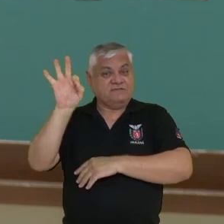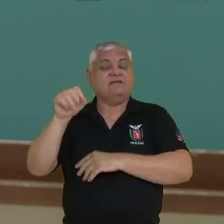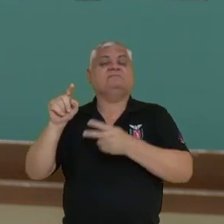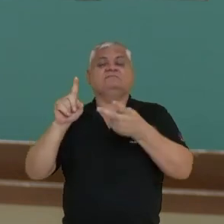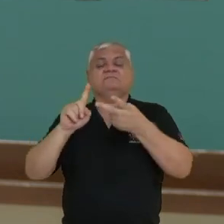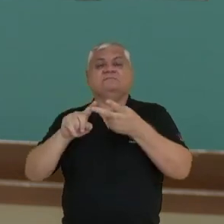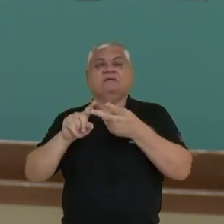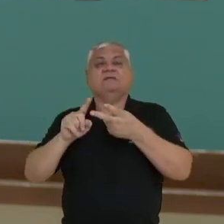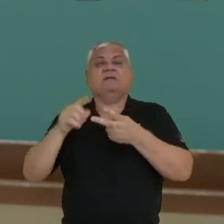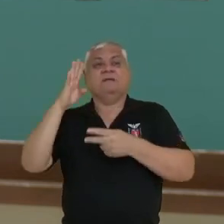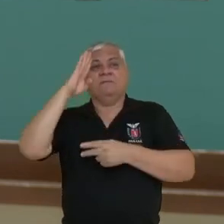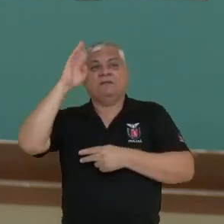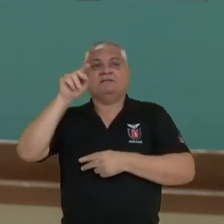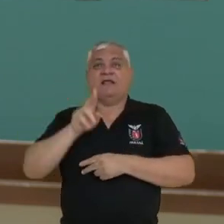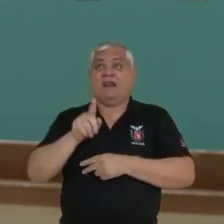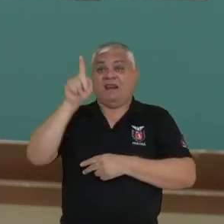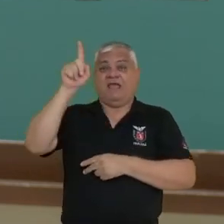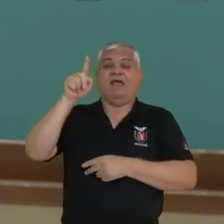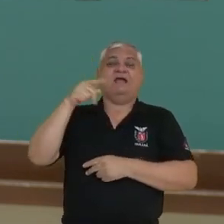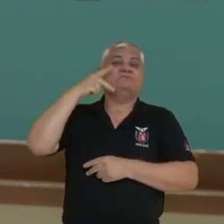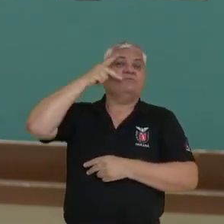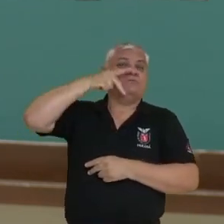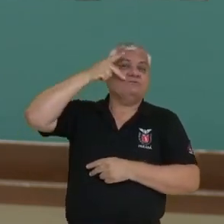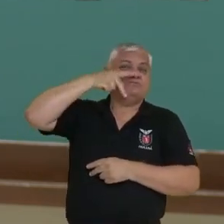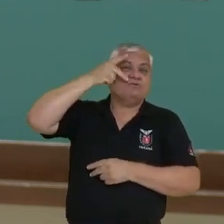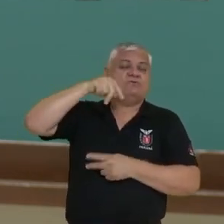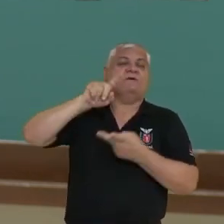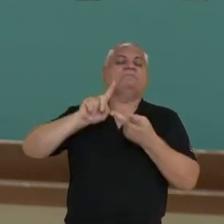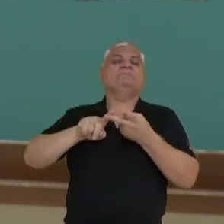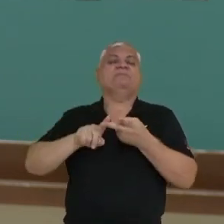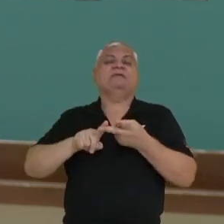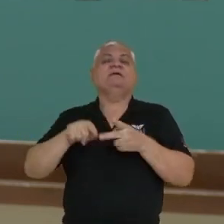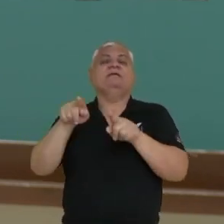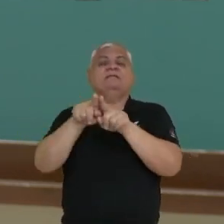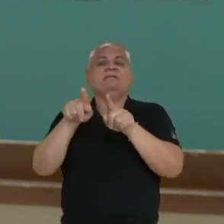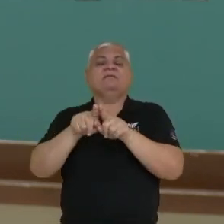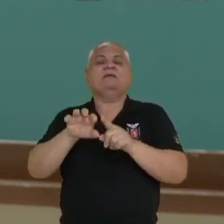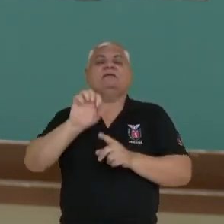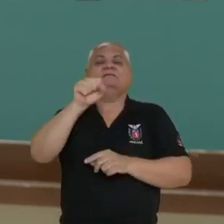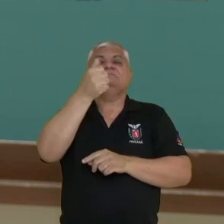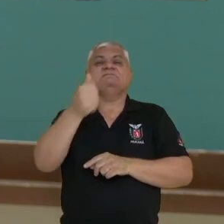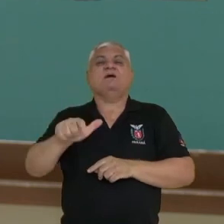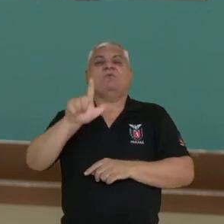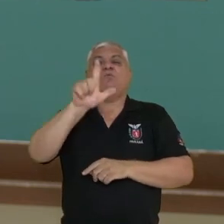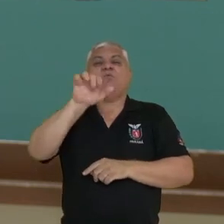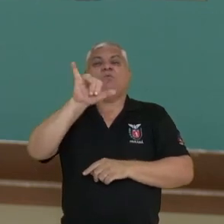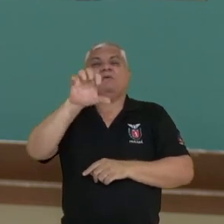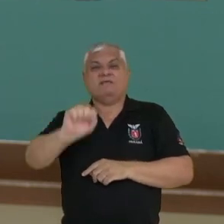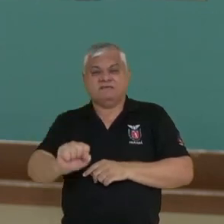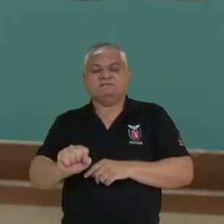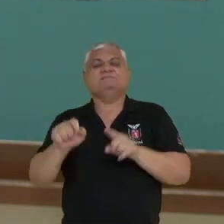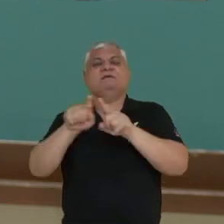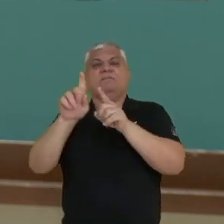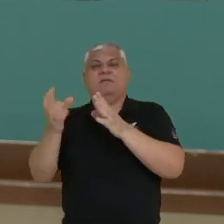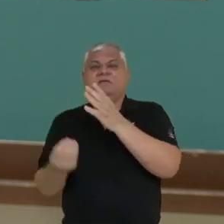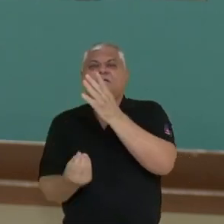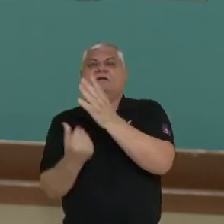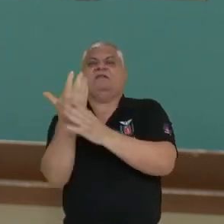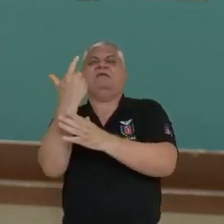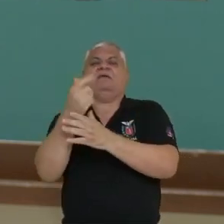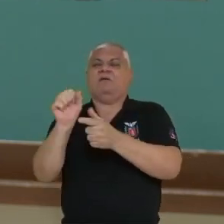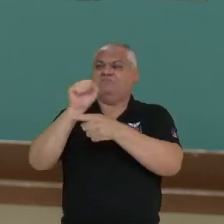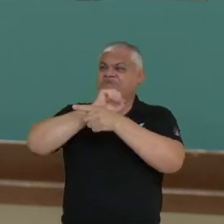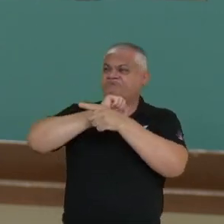principalmente aqui em João Pessoa, na Paraíba, e em São Luís, eles vão fundar São Luís e depois acabam sendo